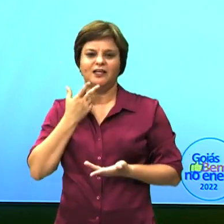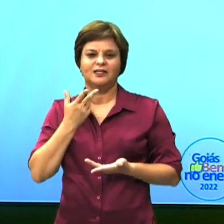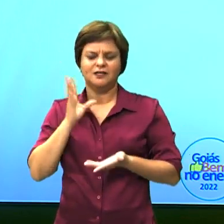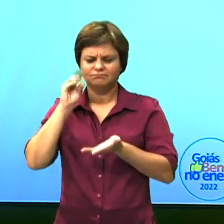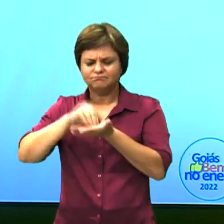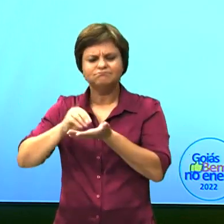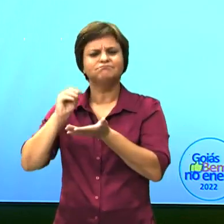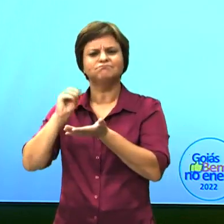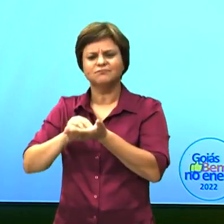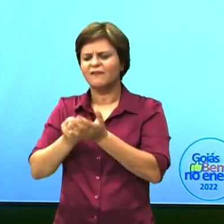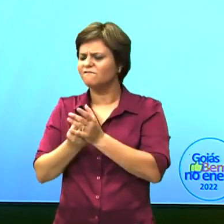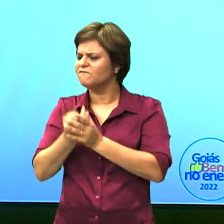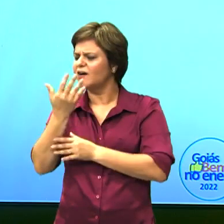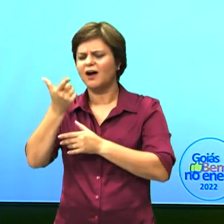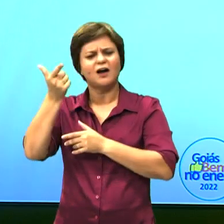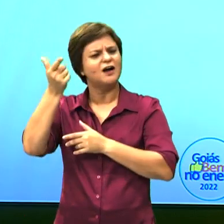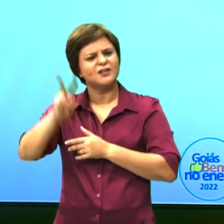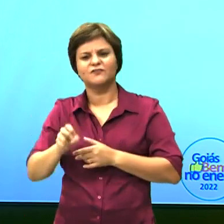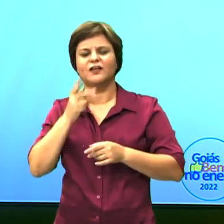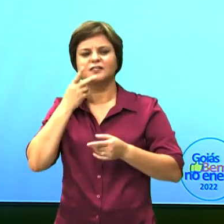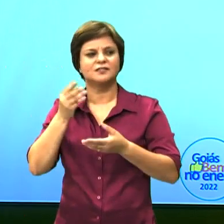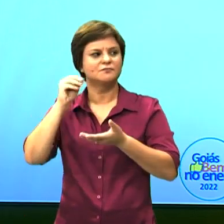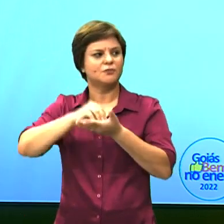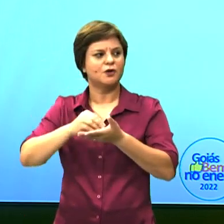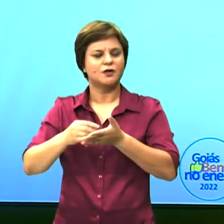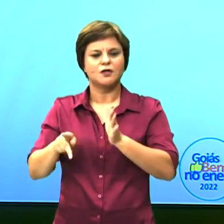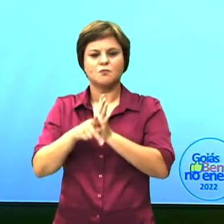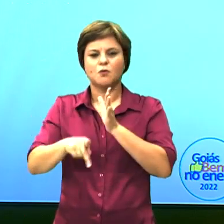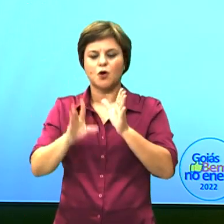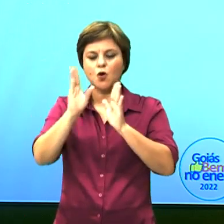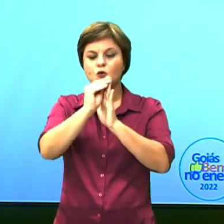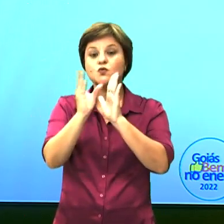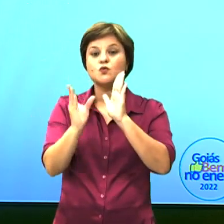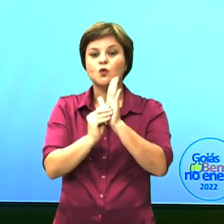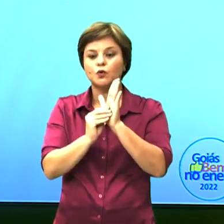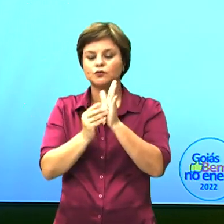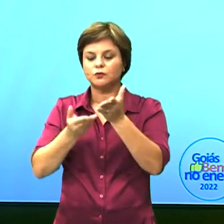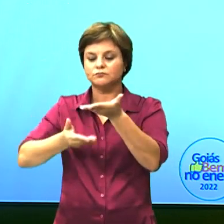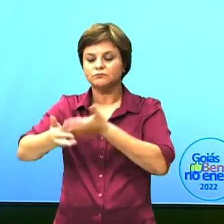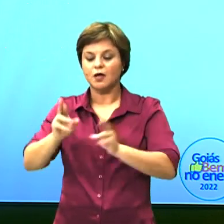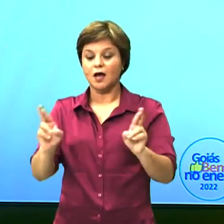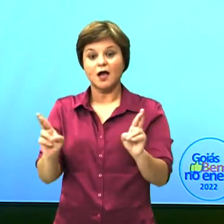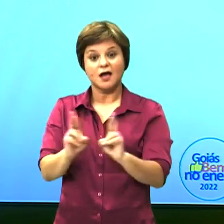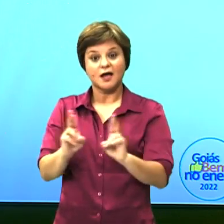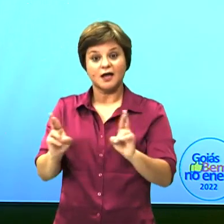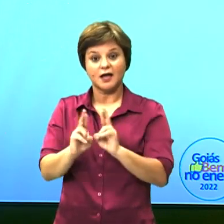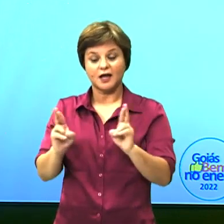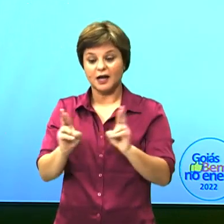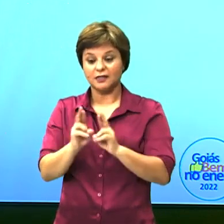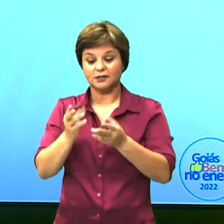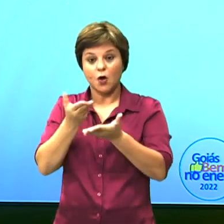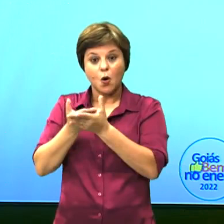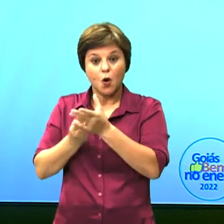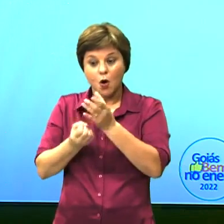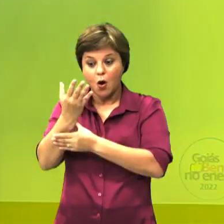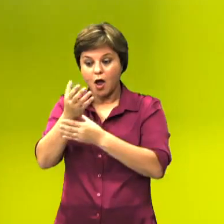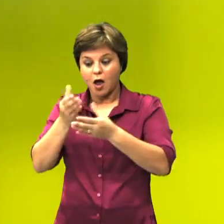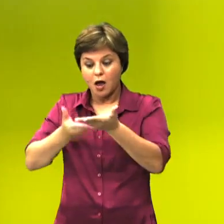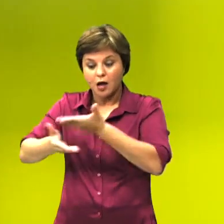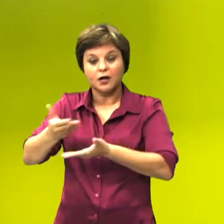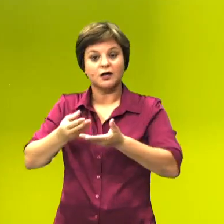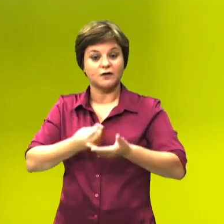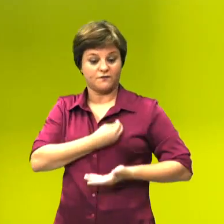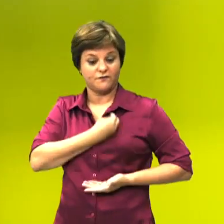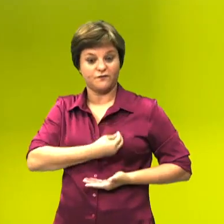despencou nas provas conteúdos relacionados às relações ecológicas entre os seres